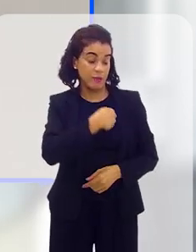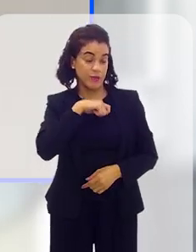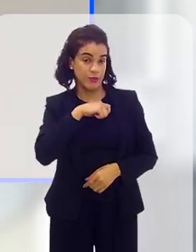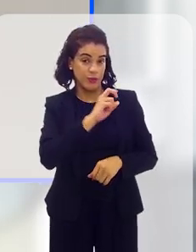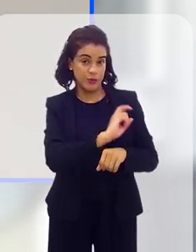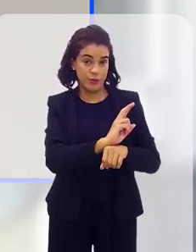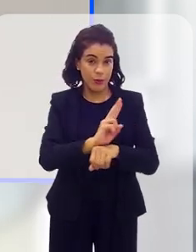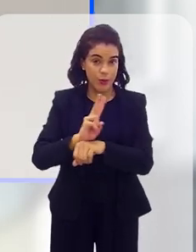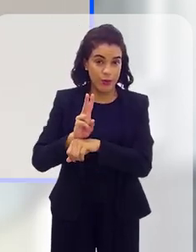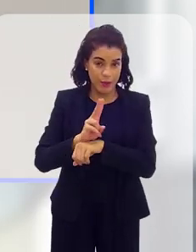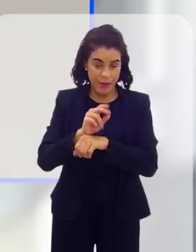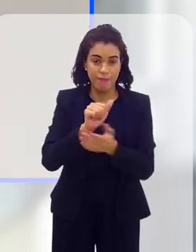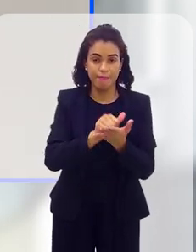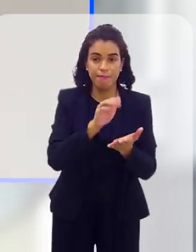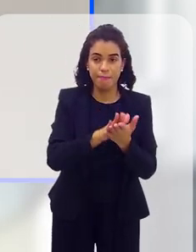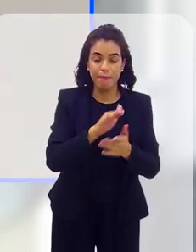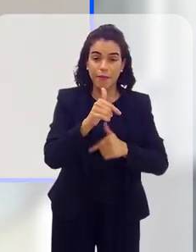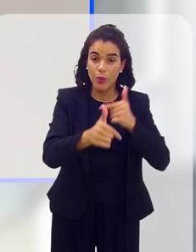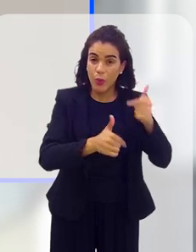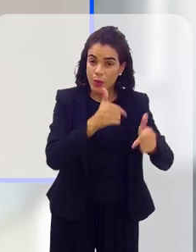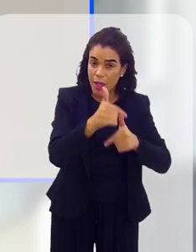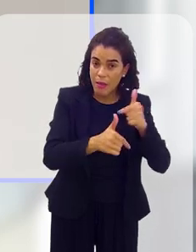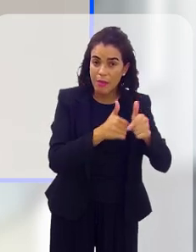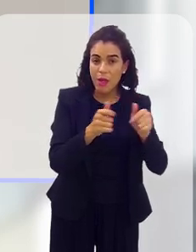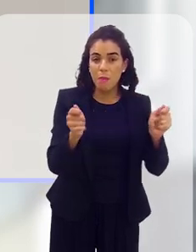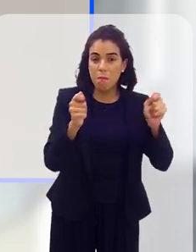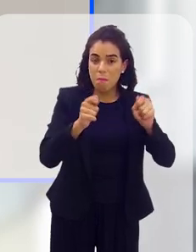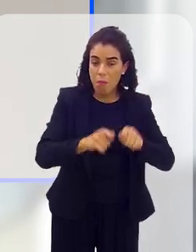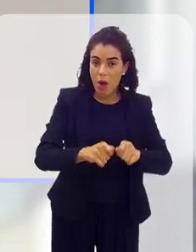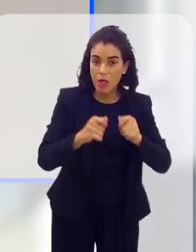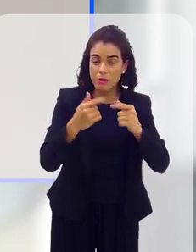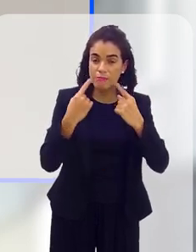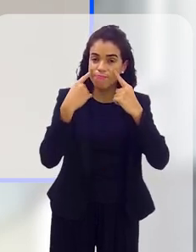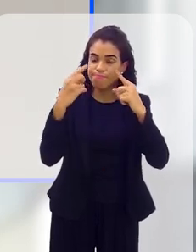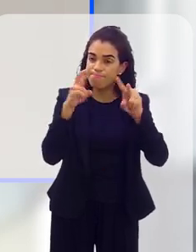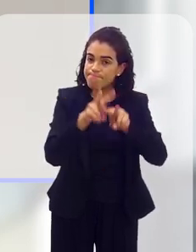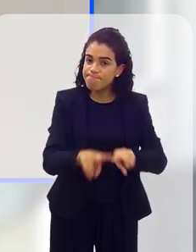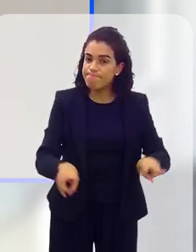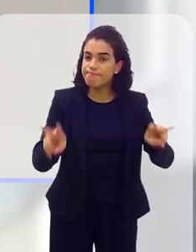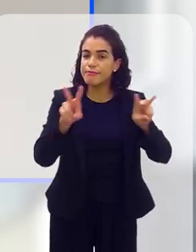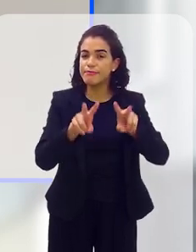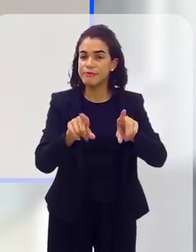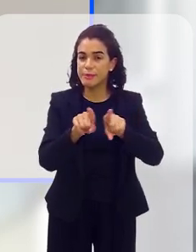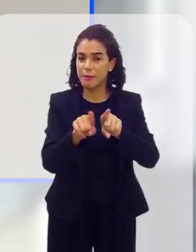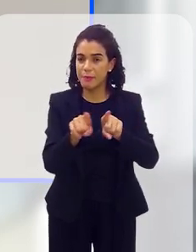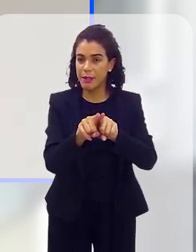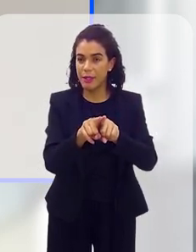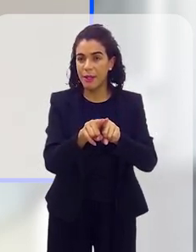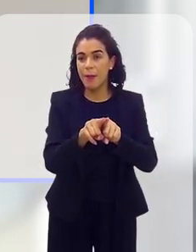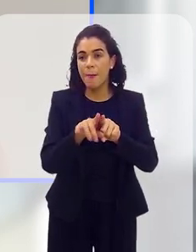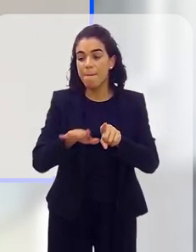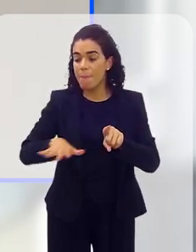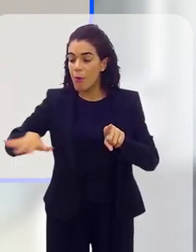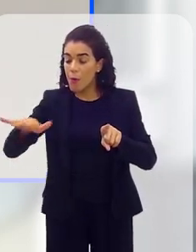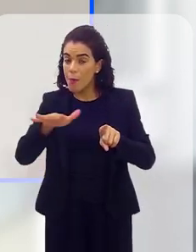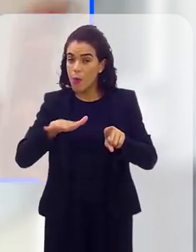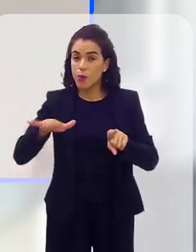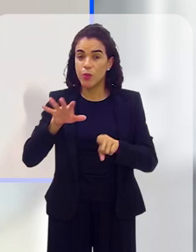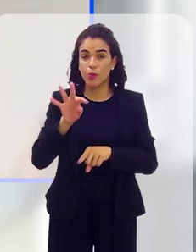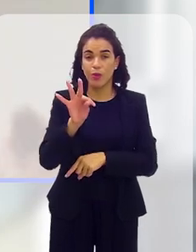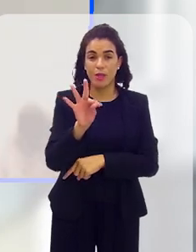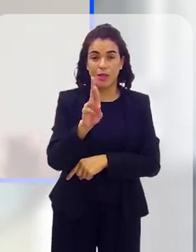que a Auditoria Fiscal trabalhe, nada impede que o Ministério Público do Trabalho passem a devotar seu olhar mais intensificadamente